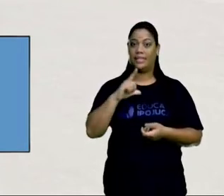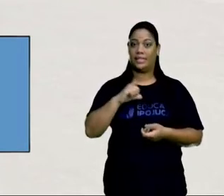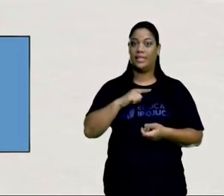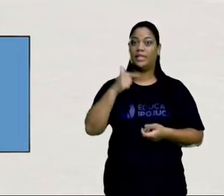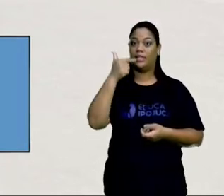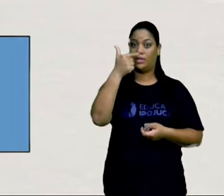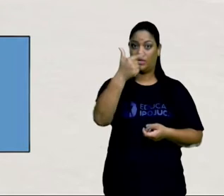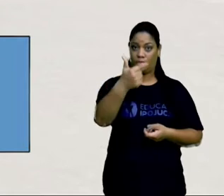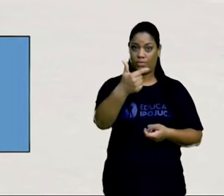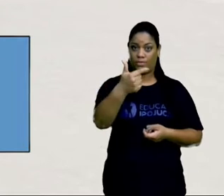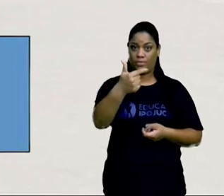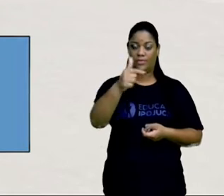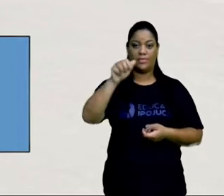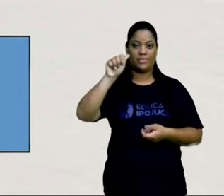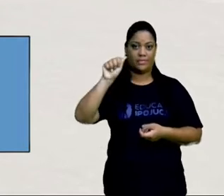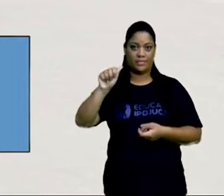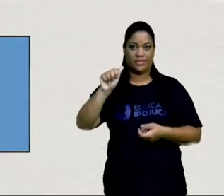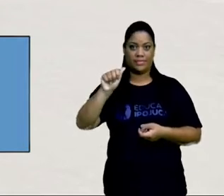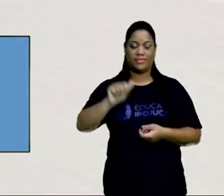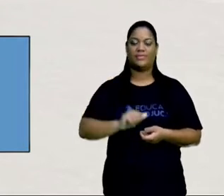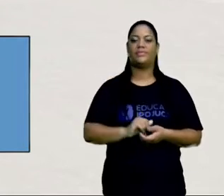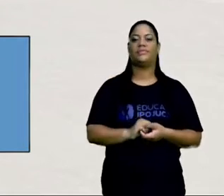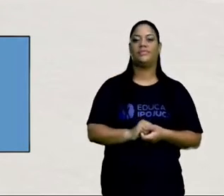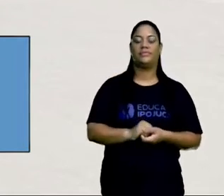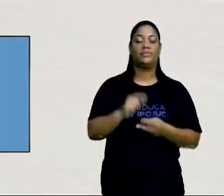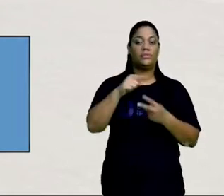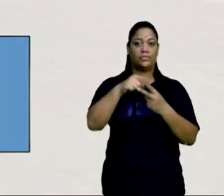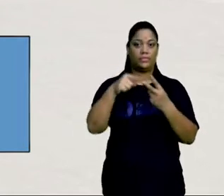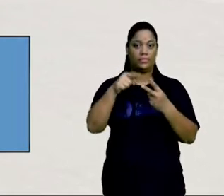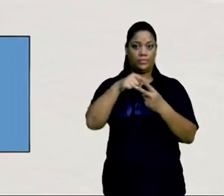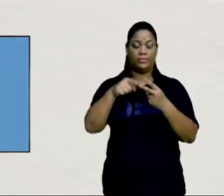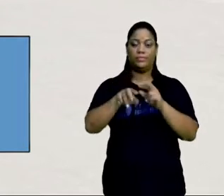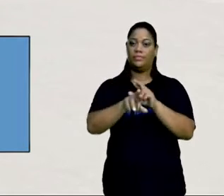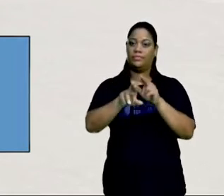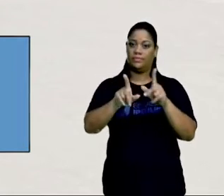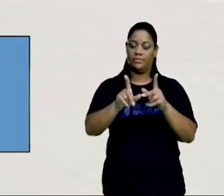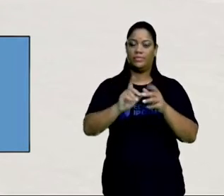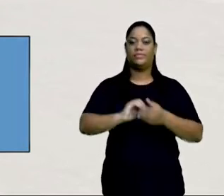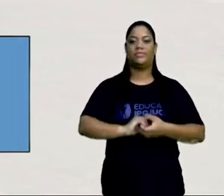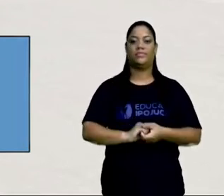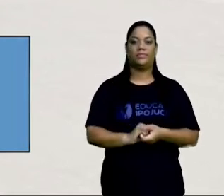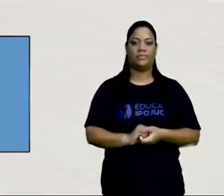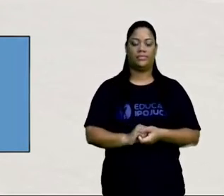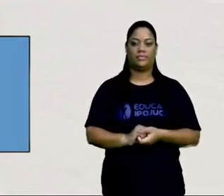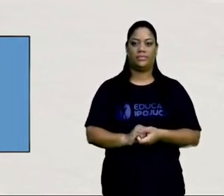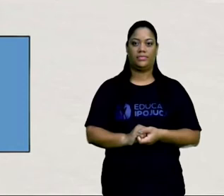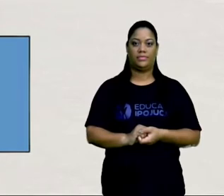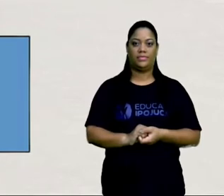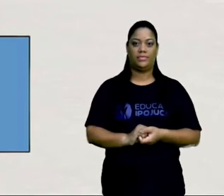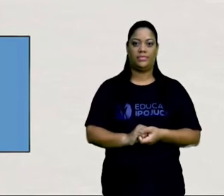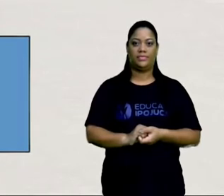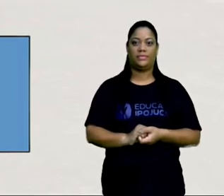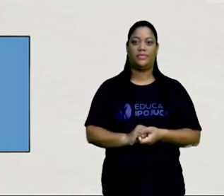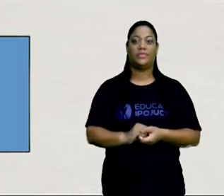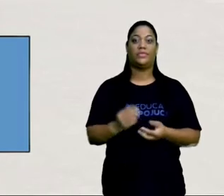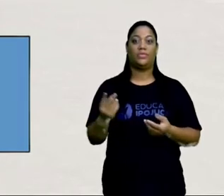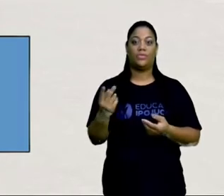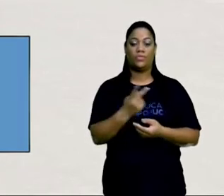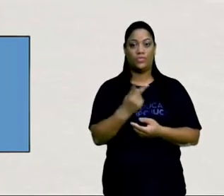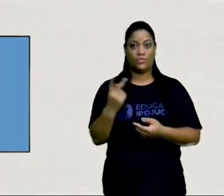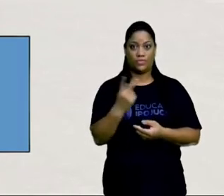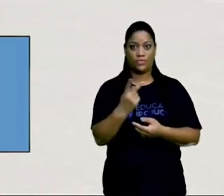de área são duas posições possíveis. Ou ele vai ser na horizontal, os dois